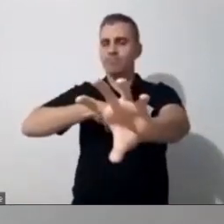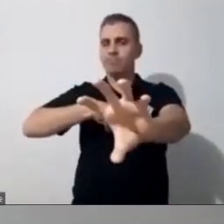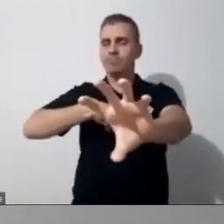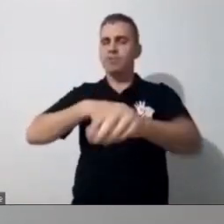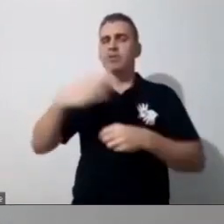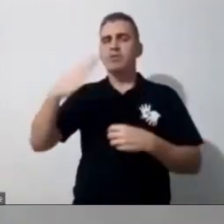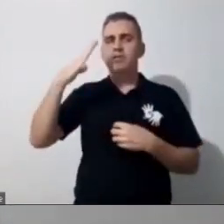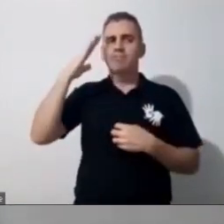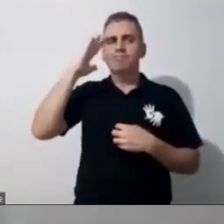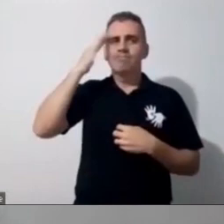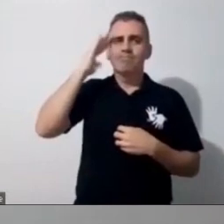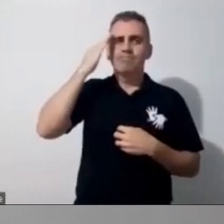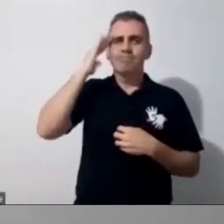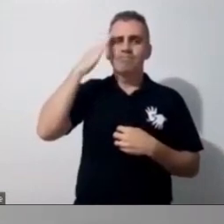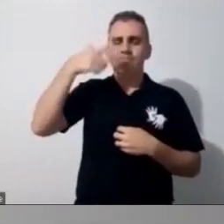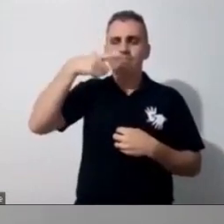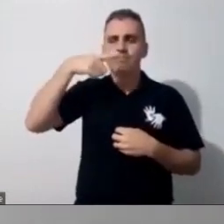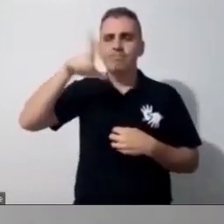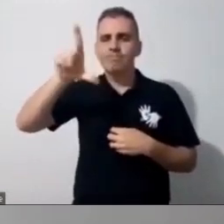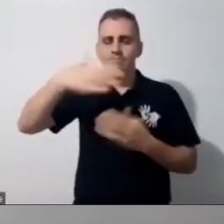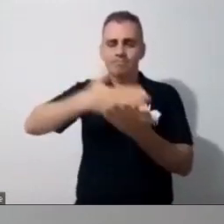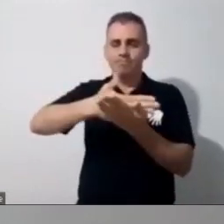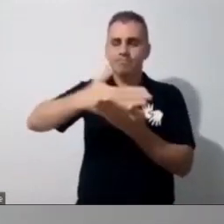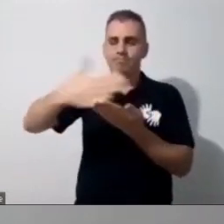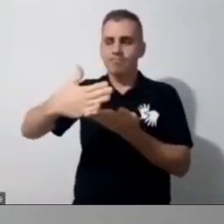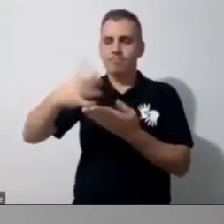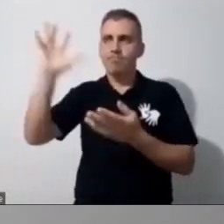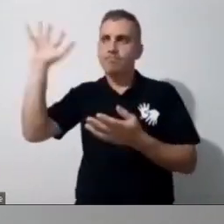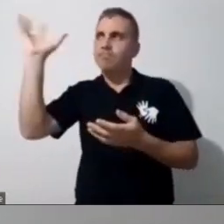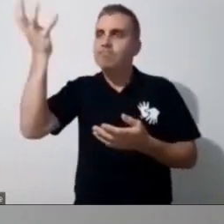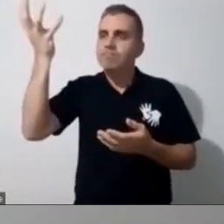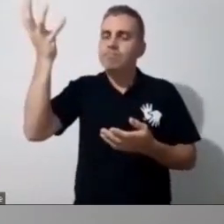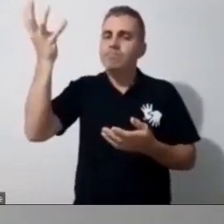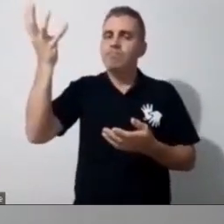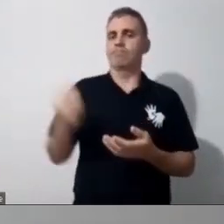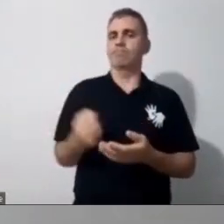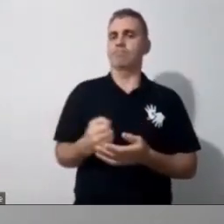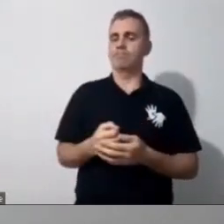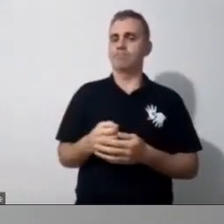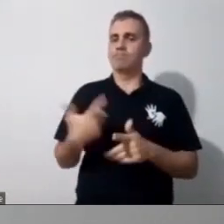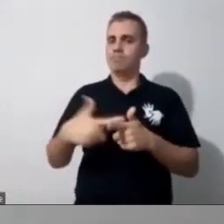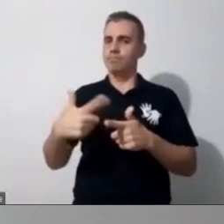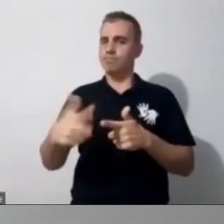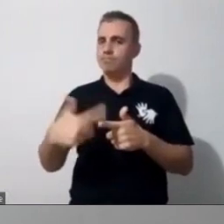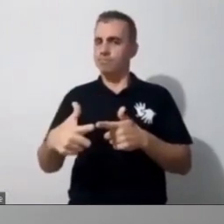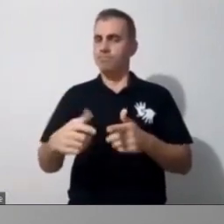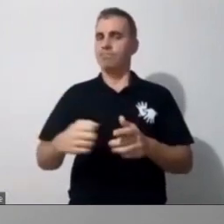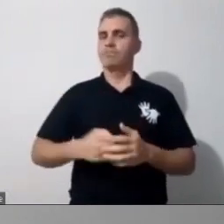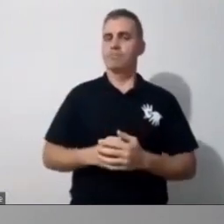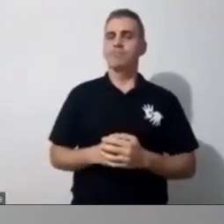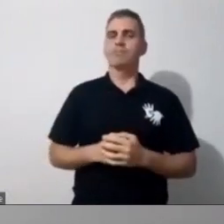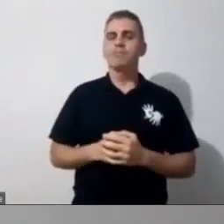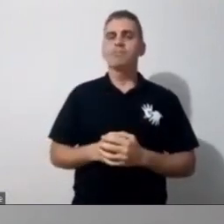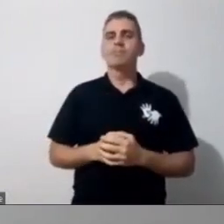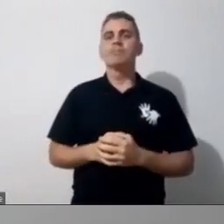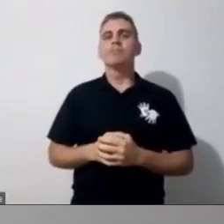e tu começa a conseguir resolver as situações, né, e era isso que eu deixo para todas vocês,